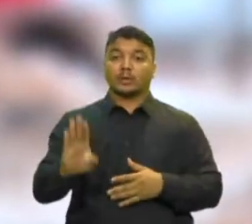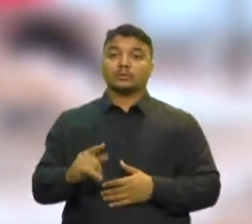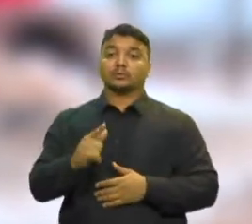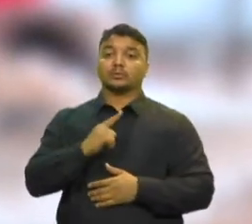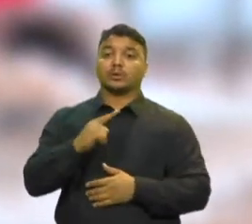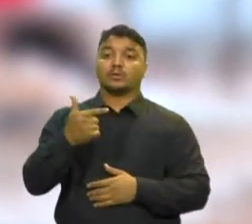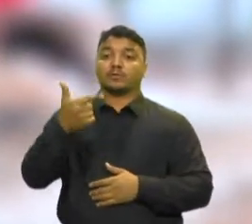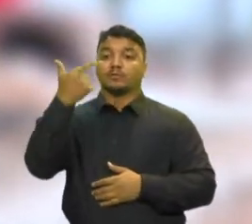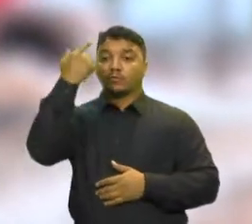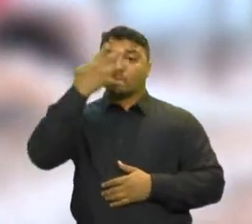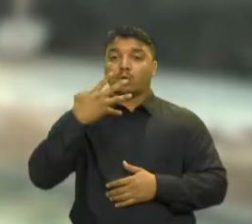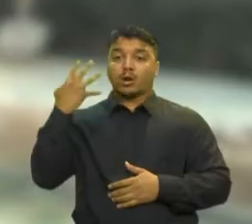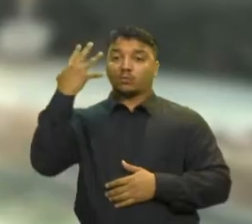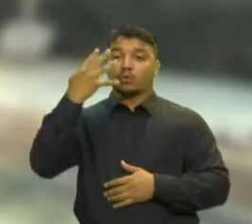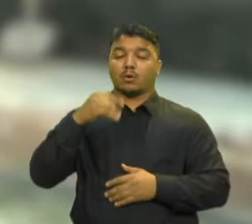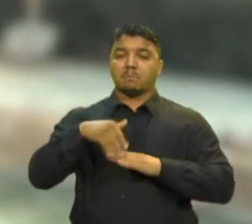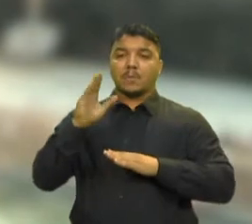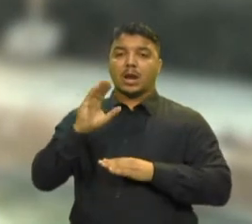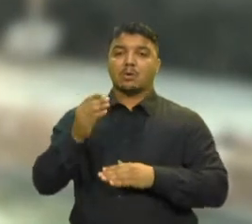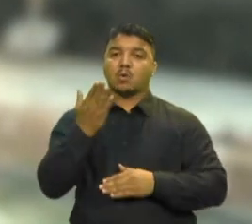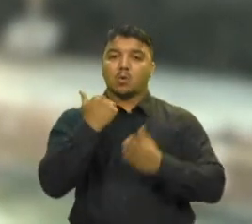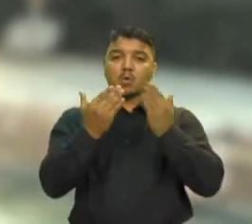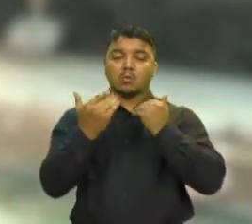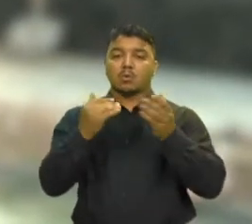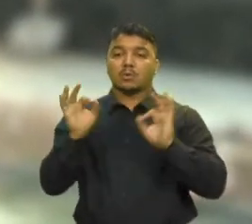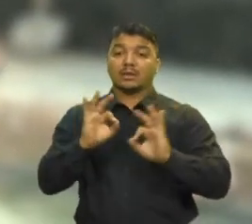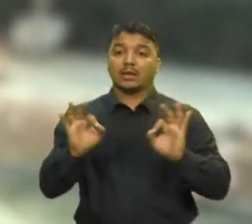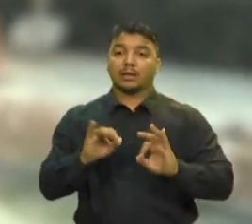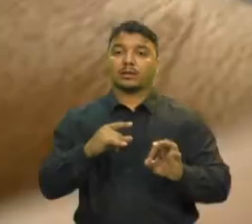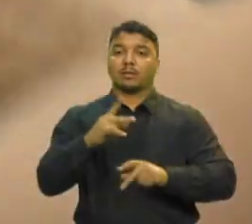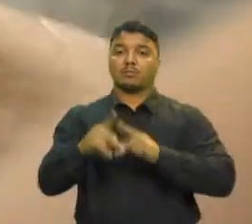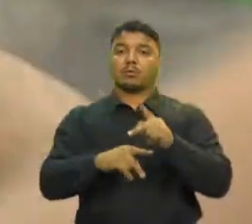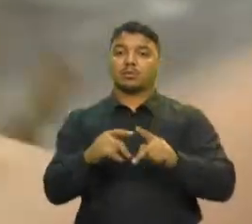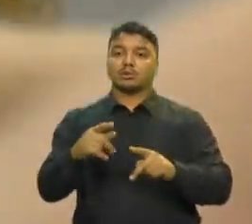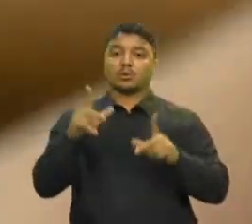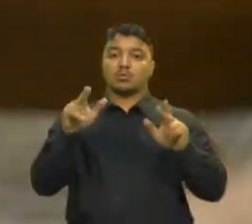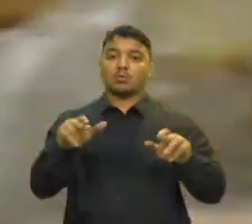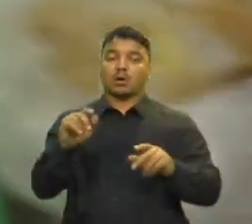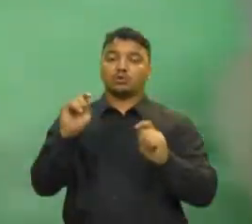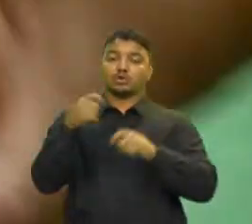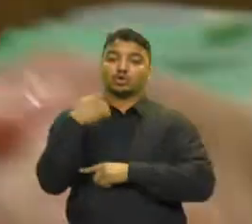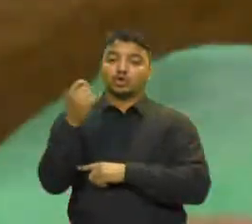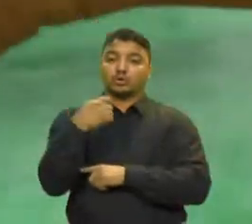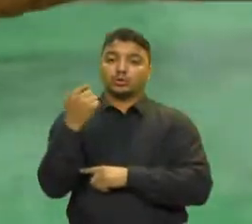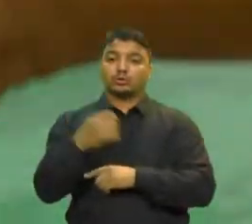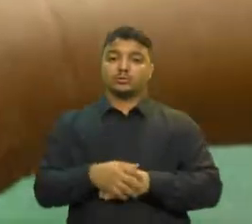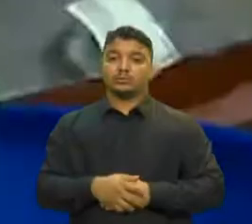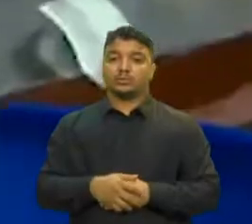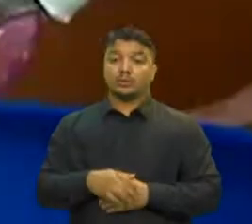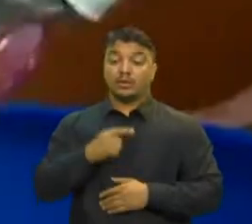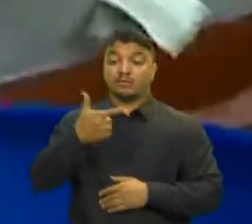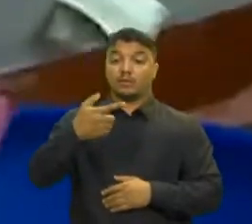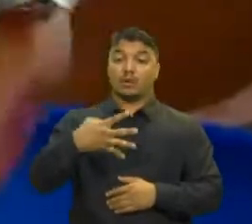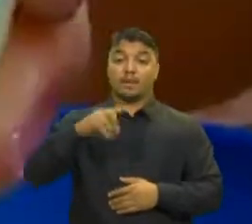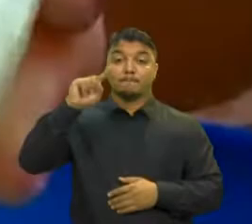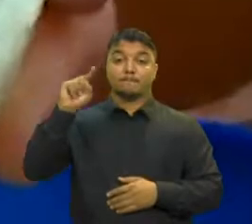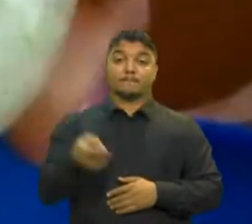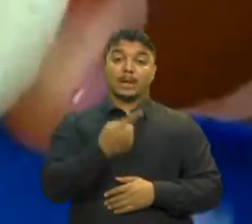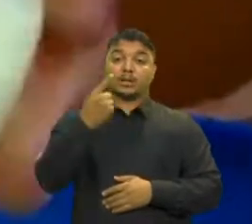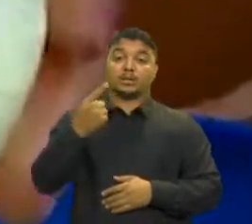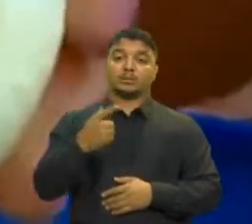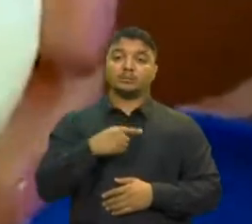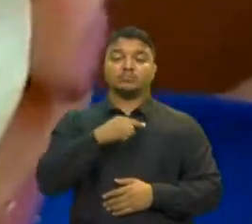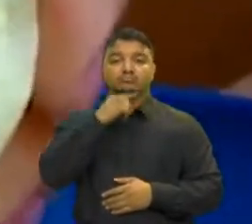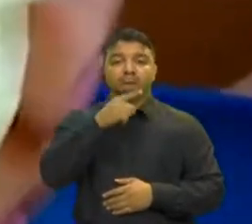24 horas ou mais sem comer equivale à população do Chile Mais de 24 milhões disseram que não